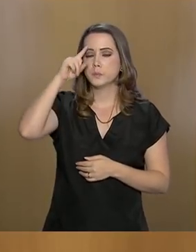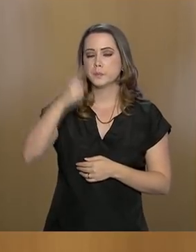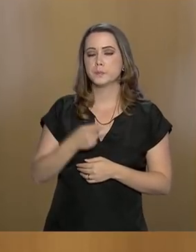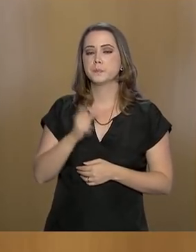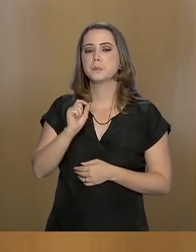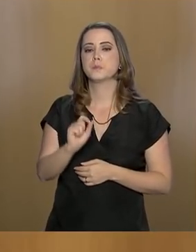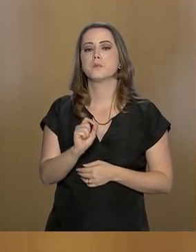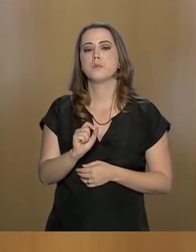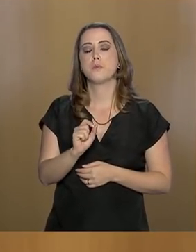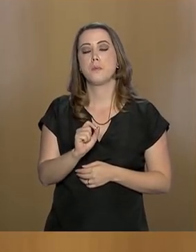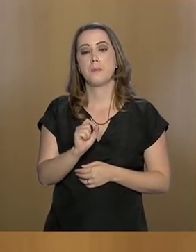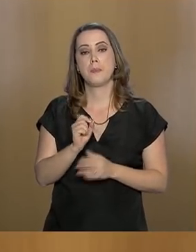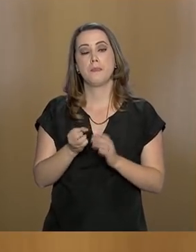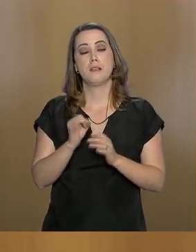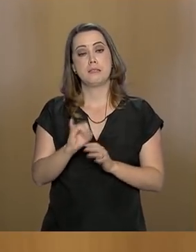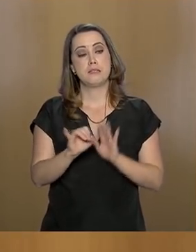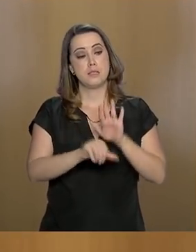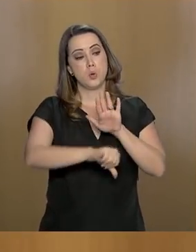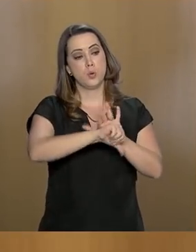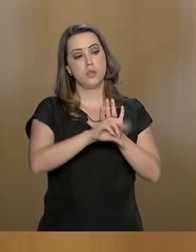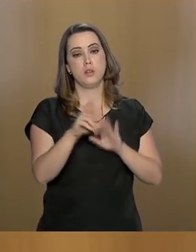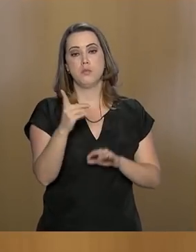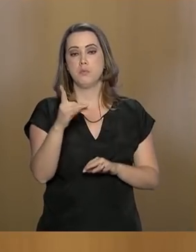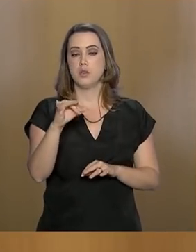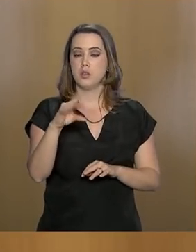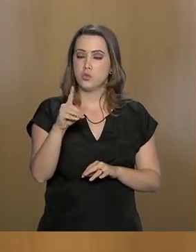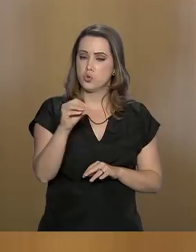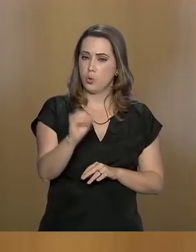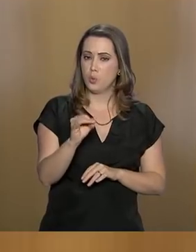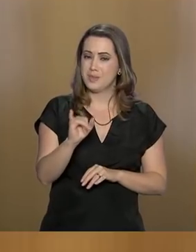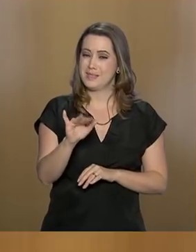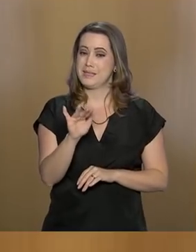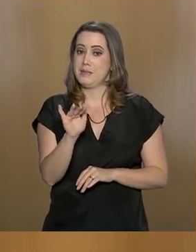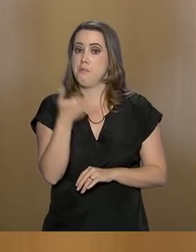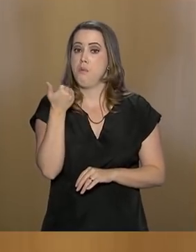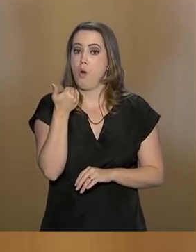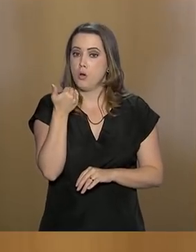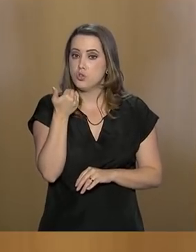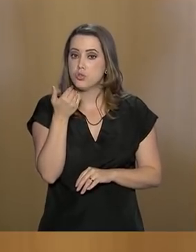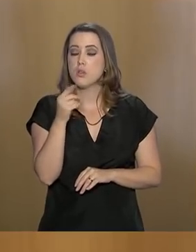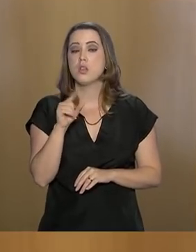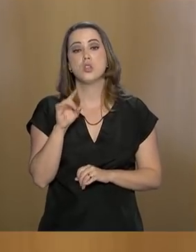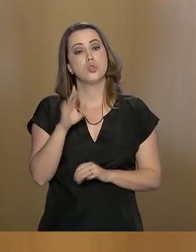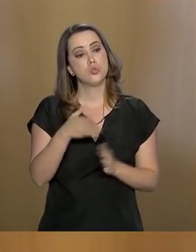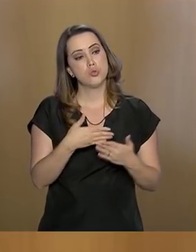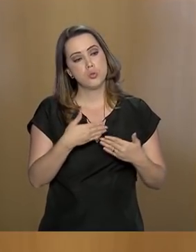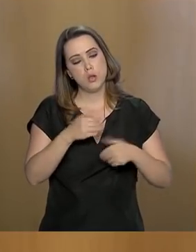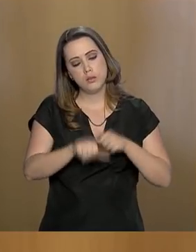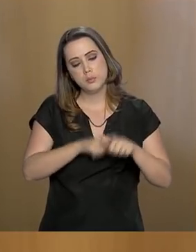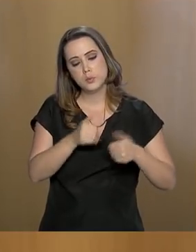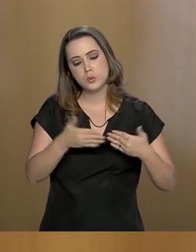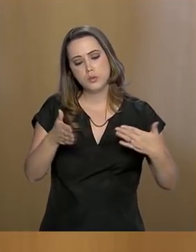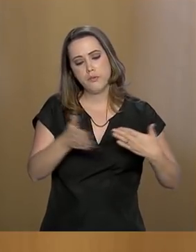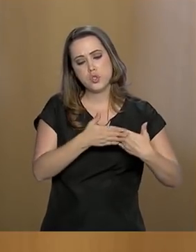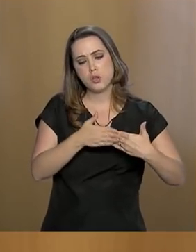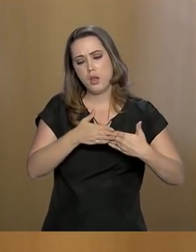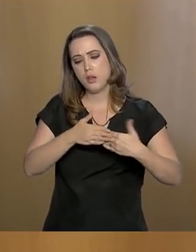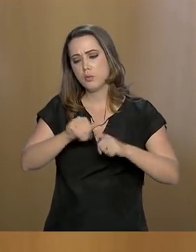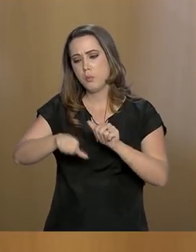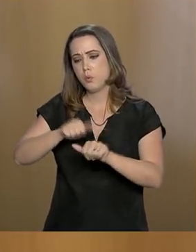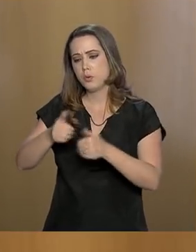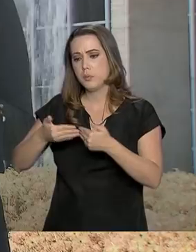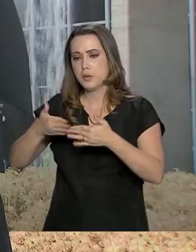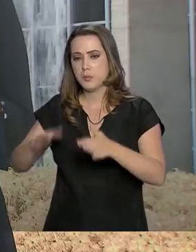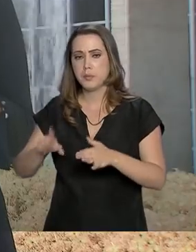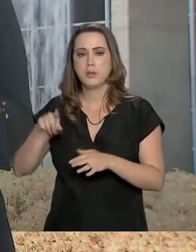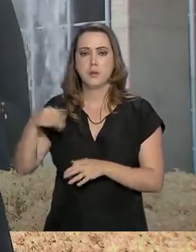em caso de crime hediondo, com resultado morte, só há progressão da pena com três quintos de cumprimento